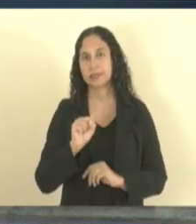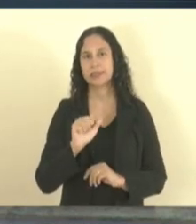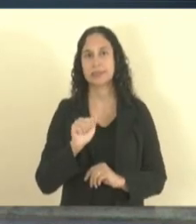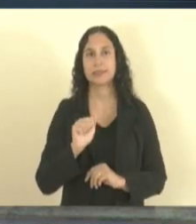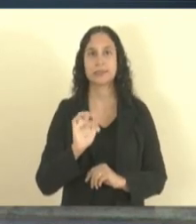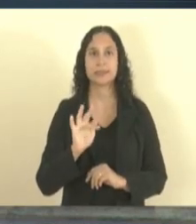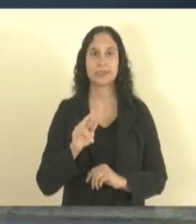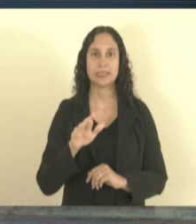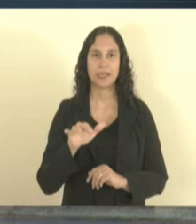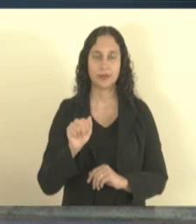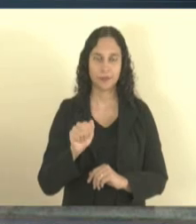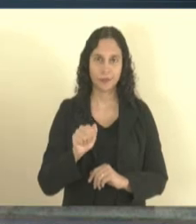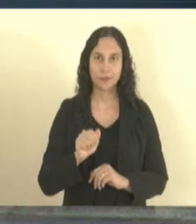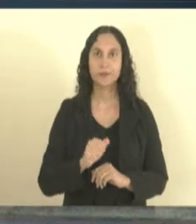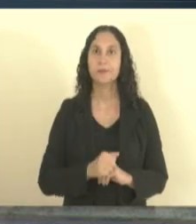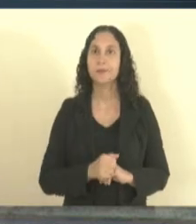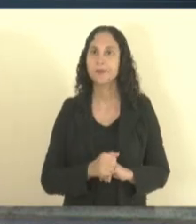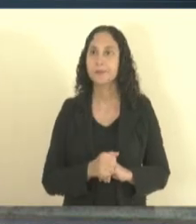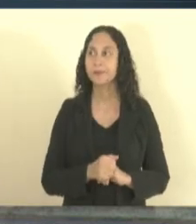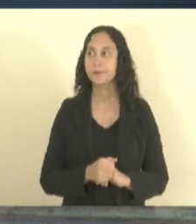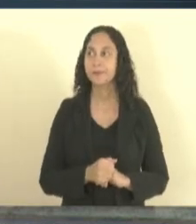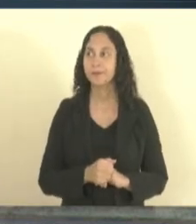nós fizemos aí